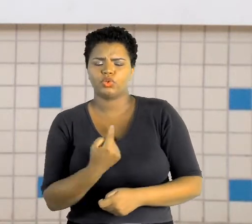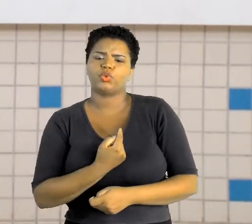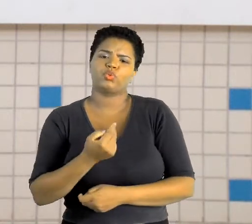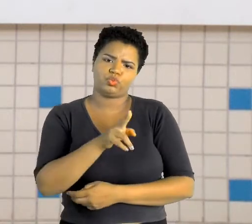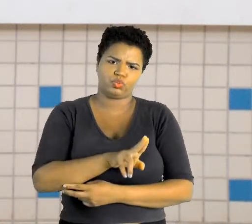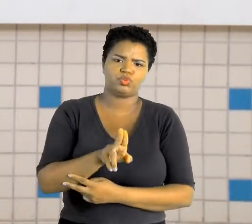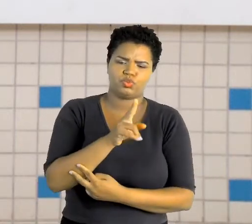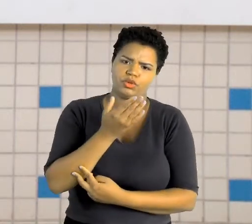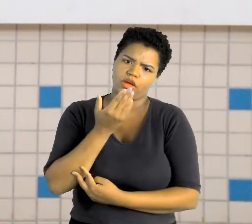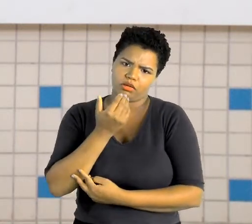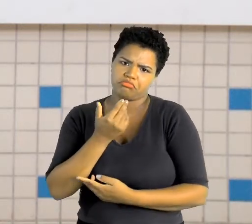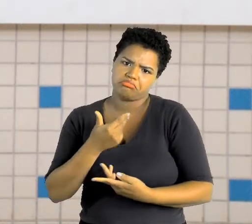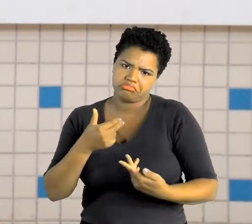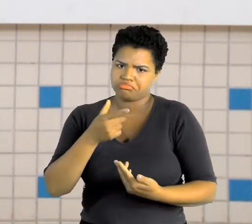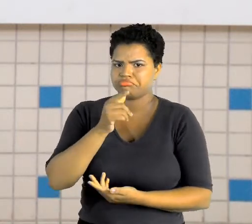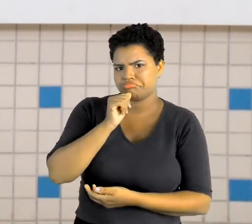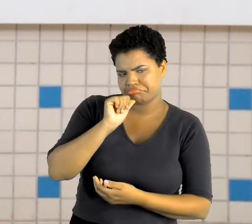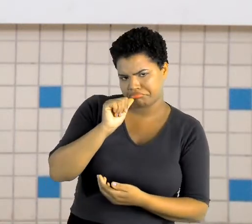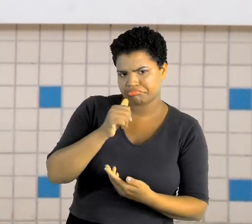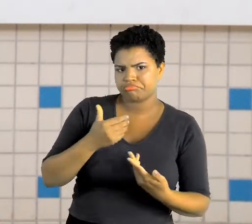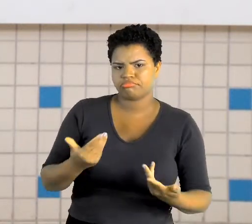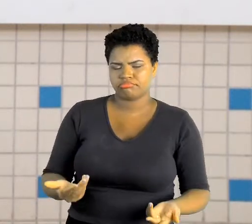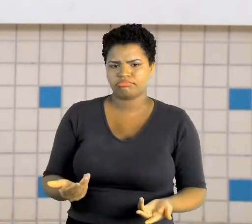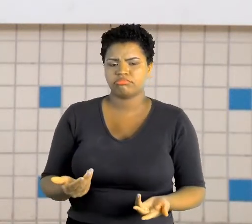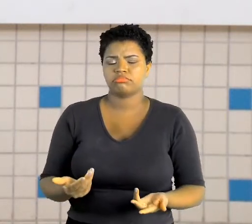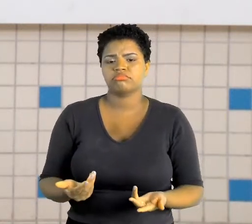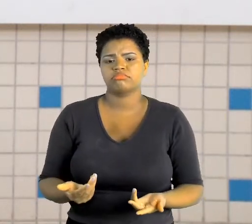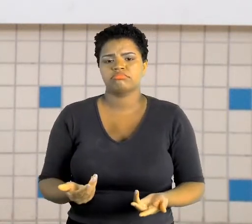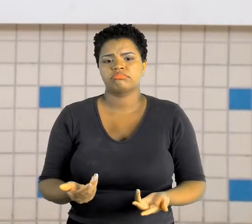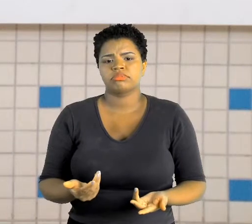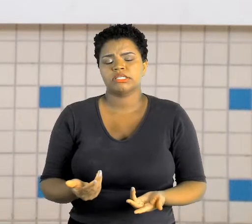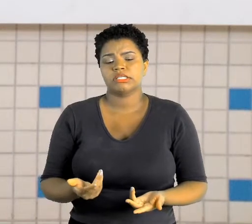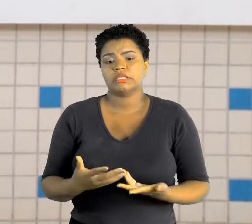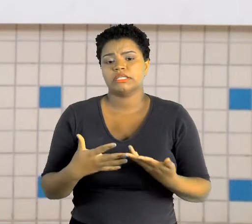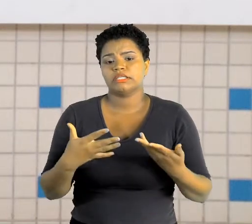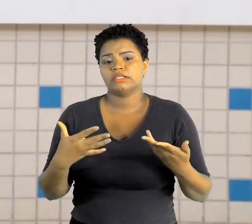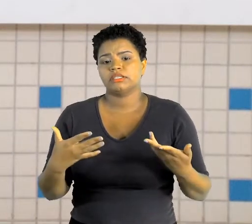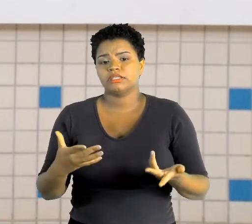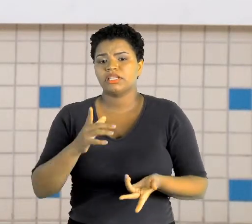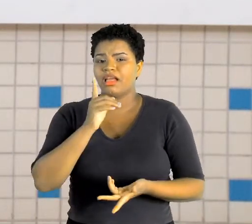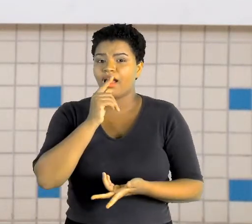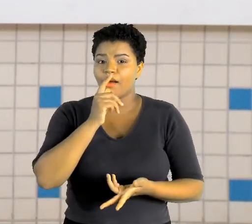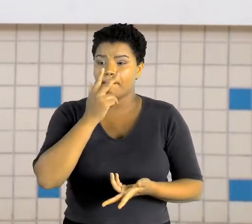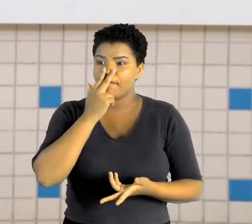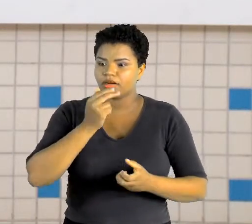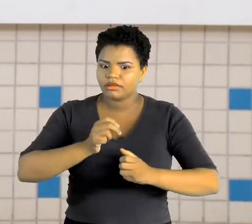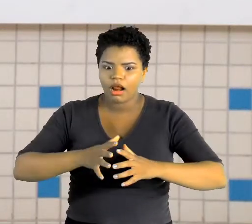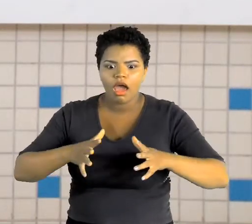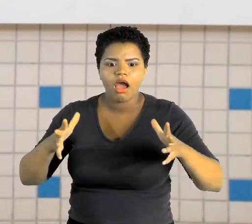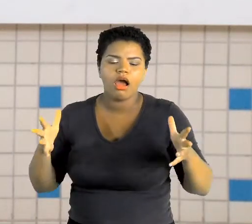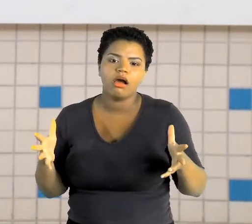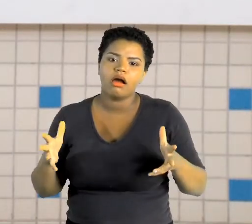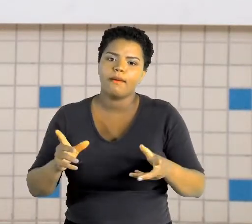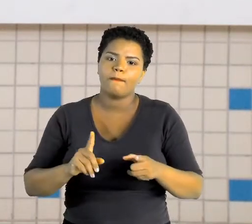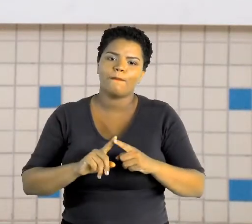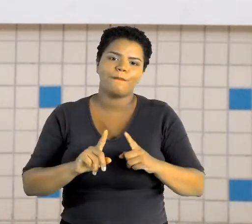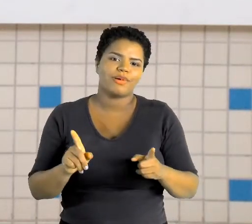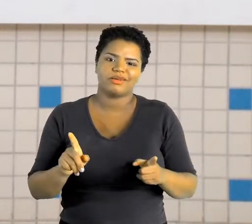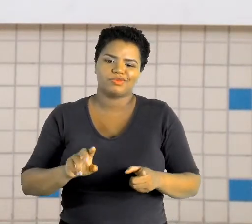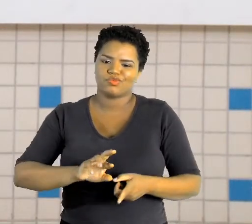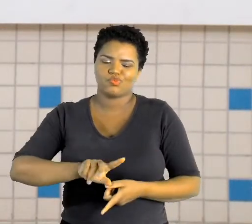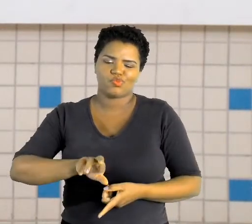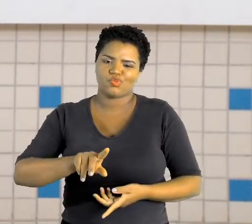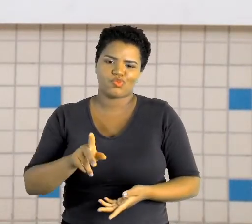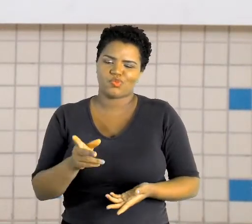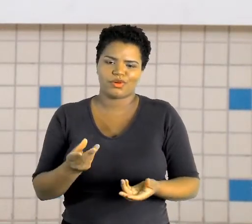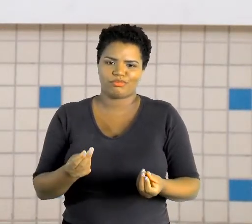na nossa vida. Então, essa água que lá parece ser tão abundante no nosso planeta, na verdade, não é tanto assim. A água